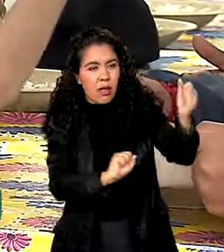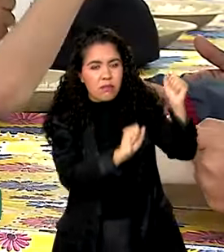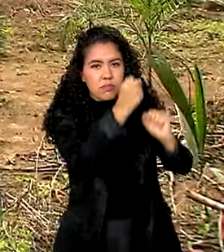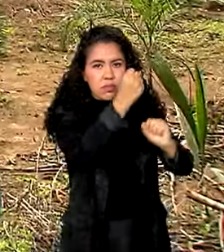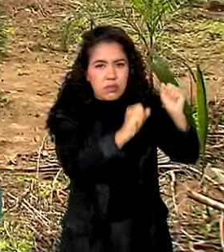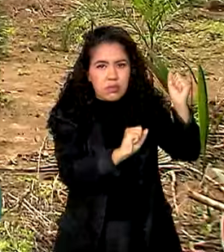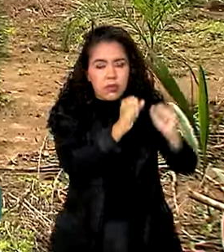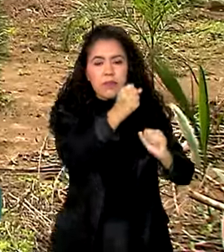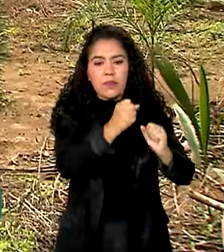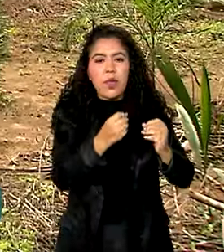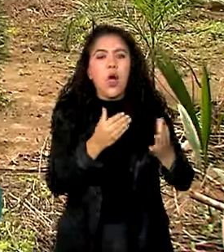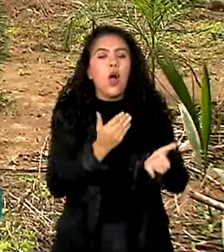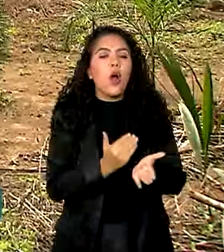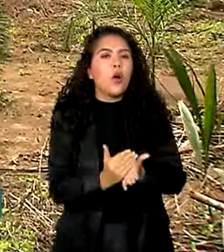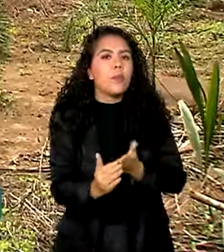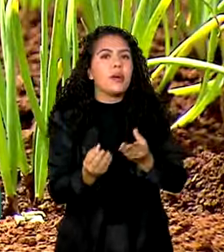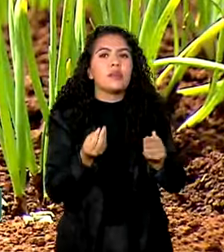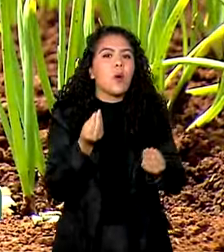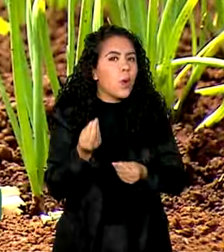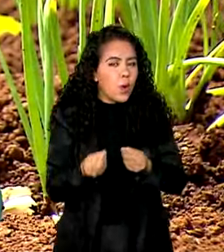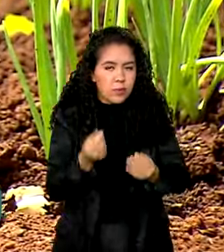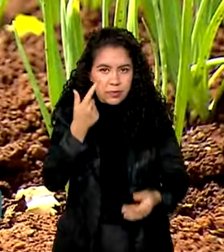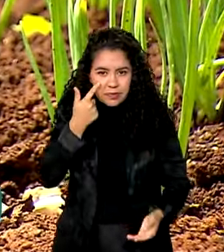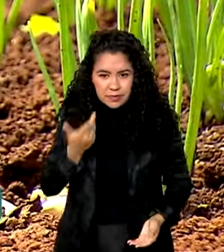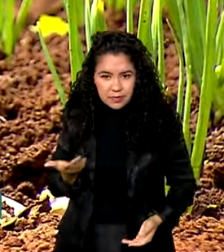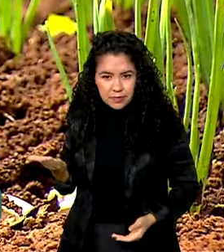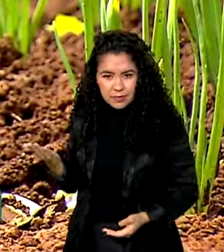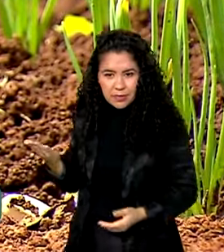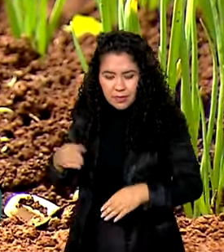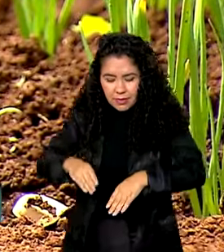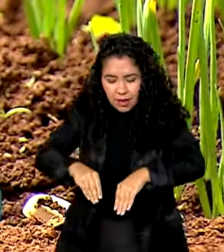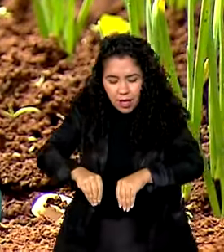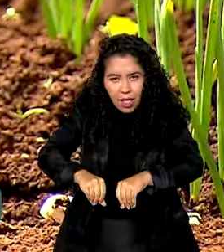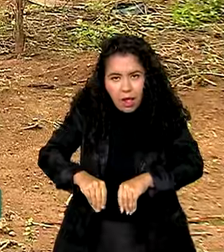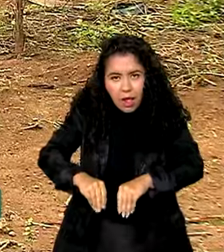pública, começa muito antes, ainda na terra.